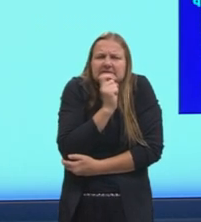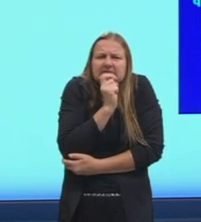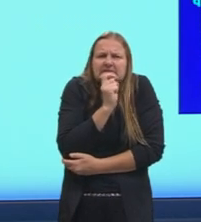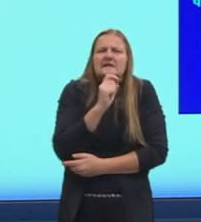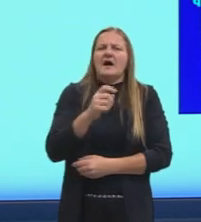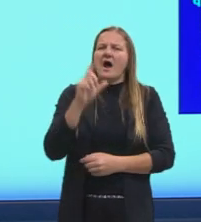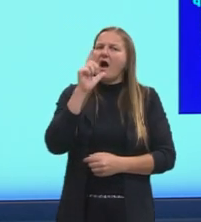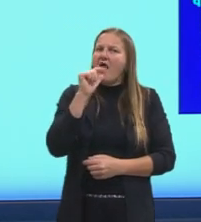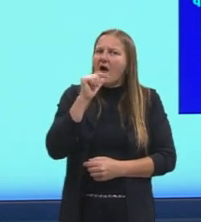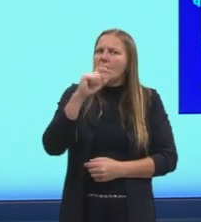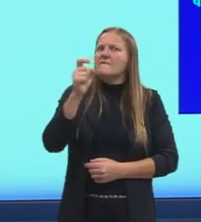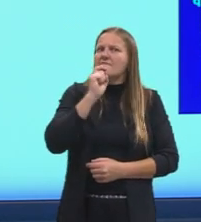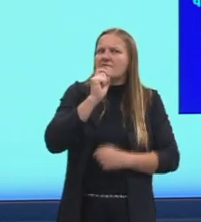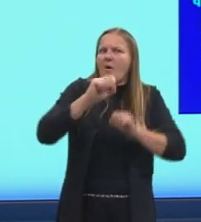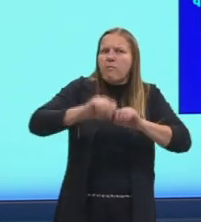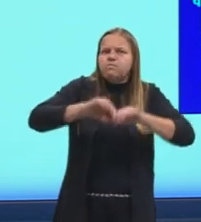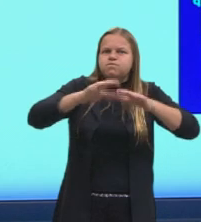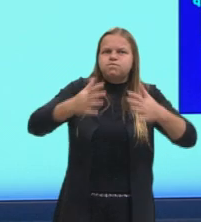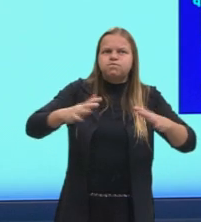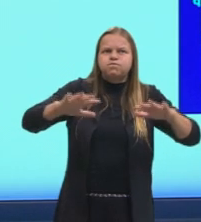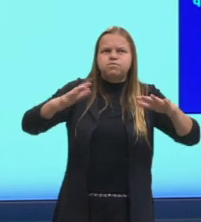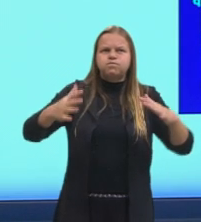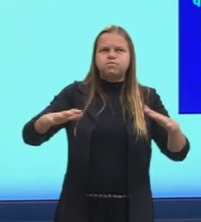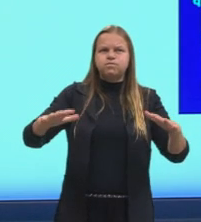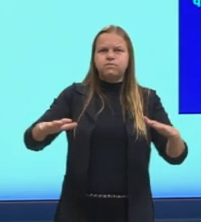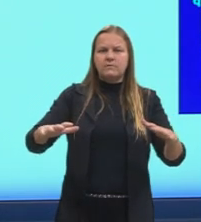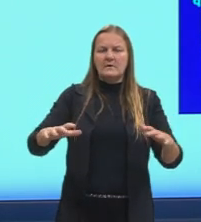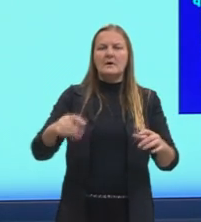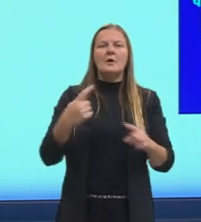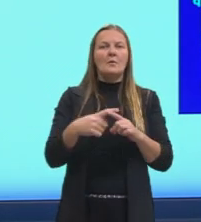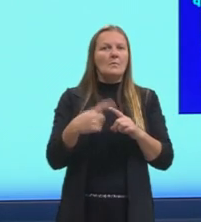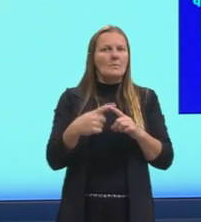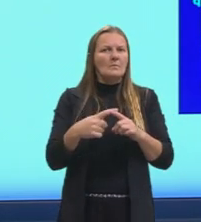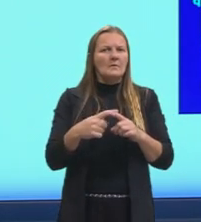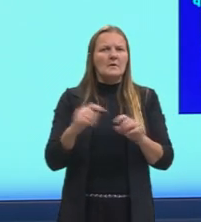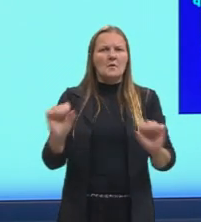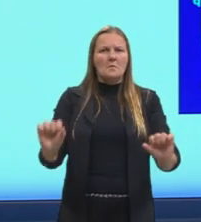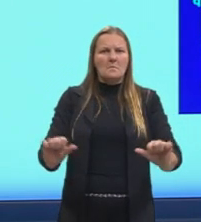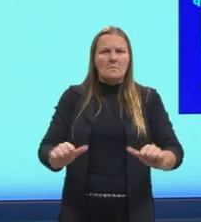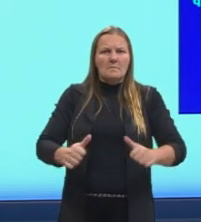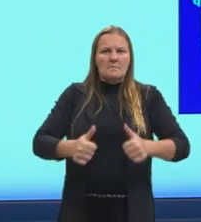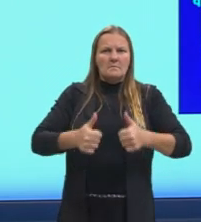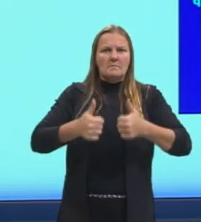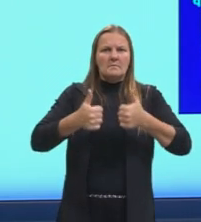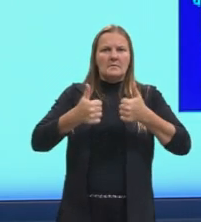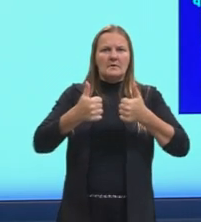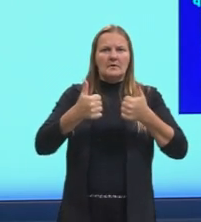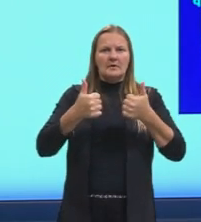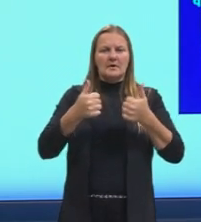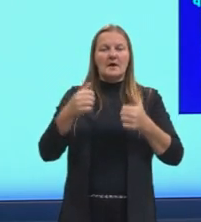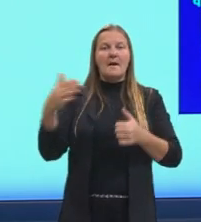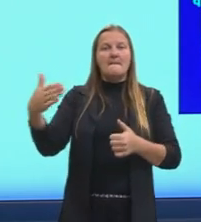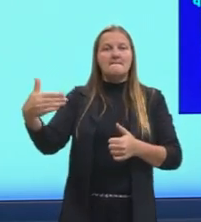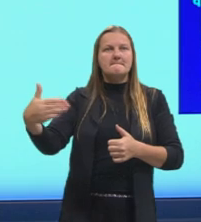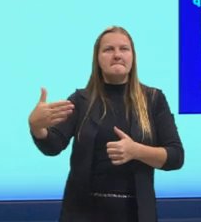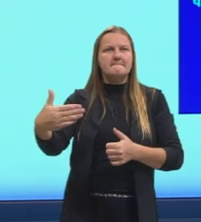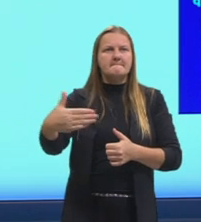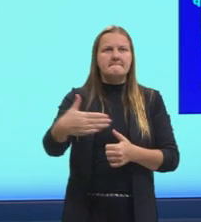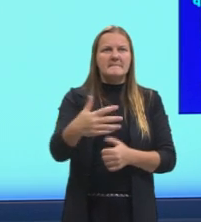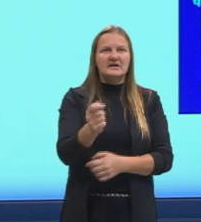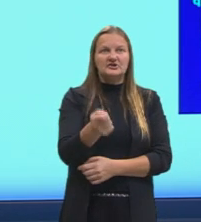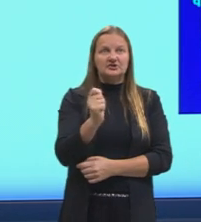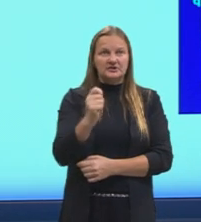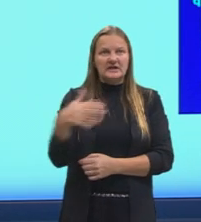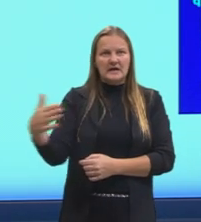Águas frias, elas têm uma condição aí biológica de melhor pescado, tá, gurizada? Água fria, então, que tem